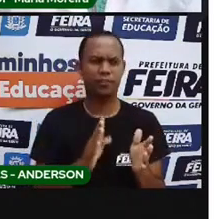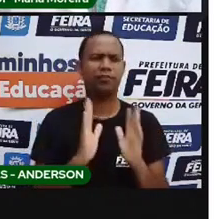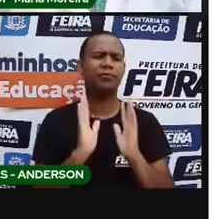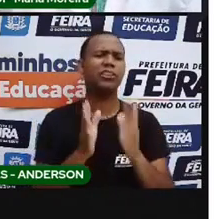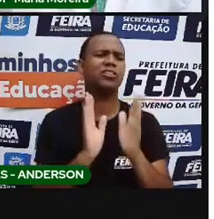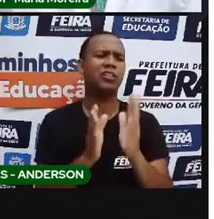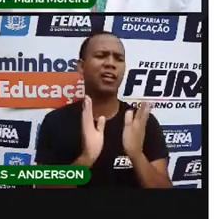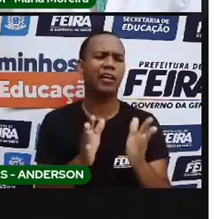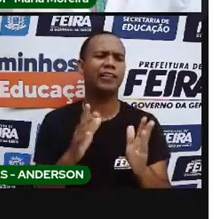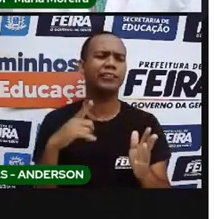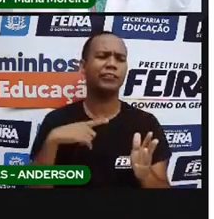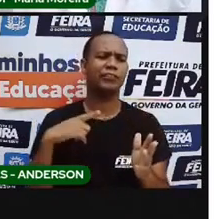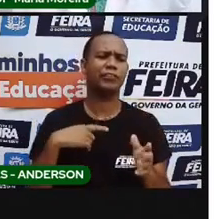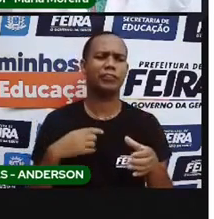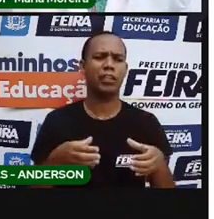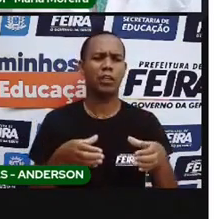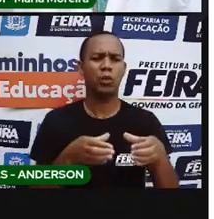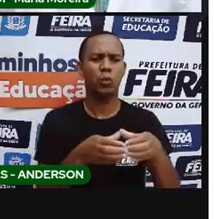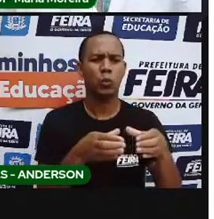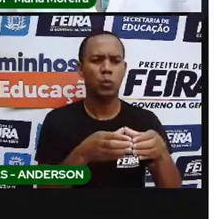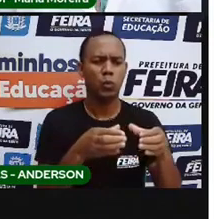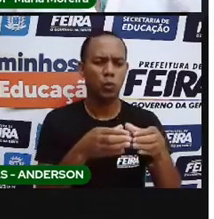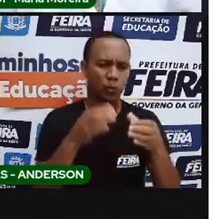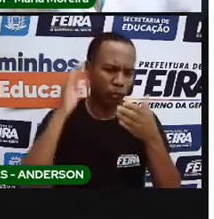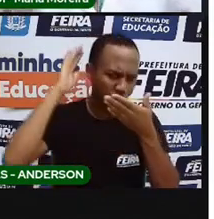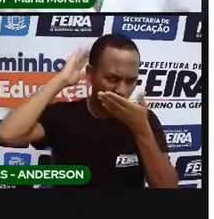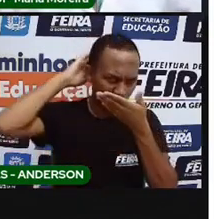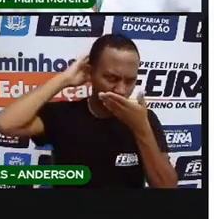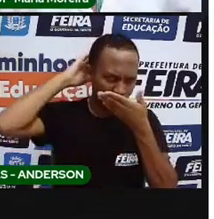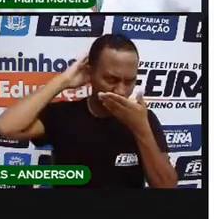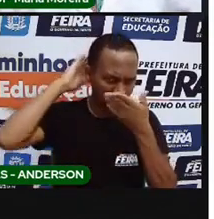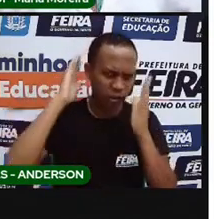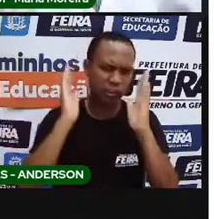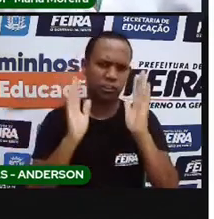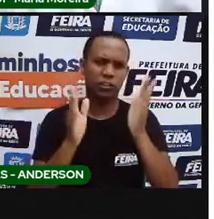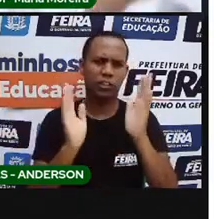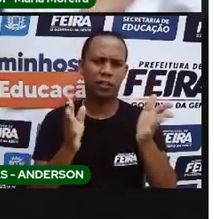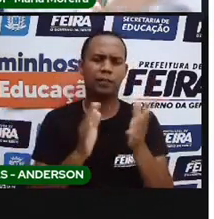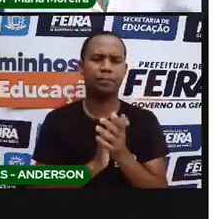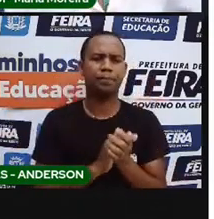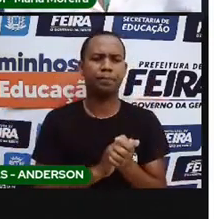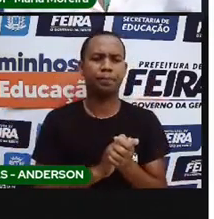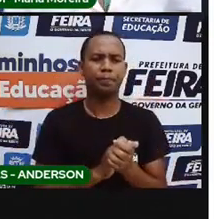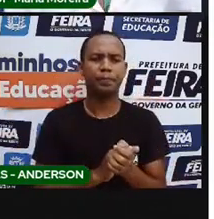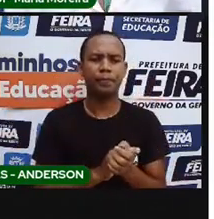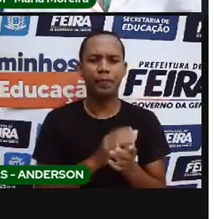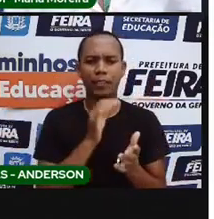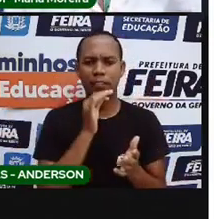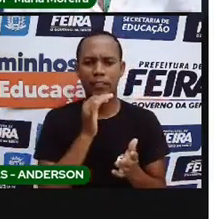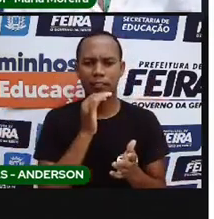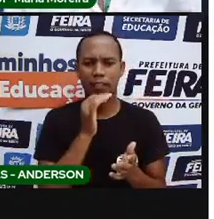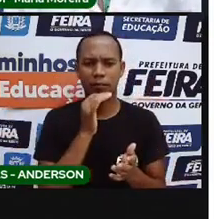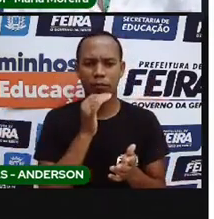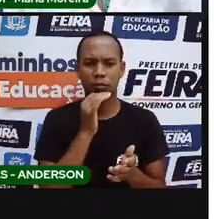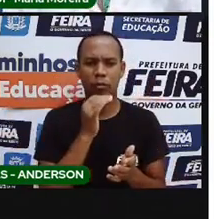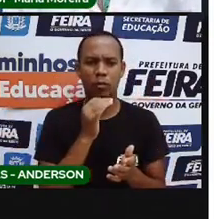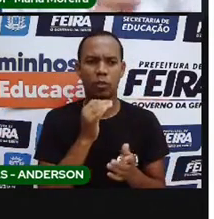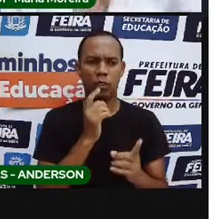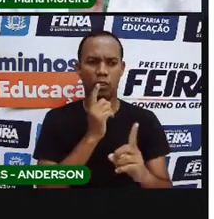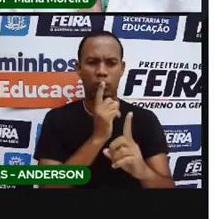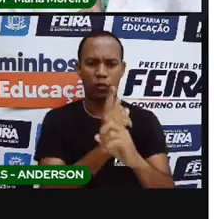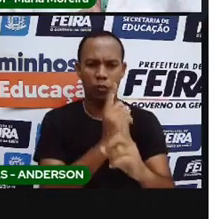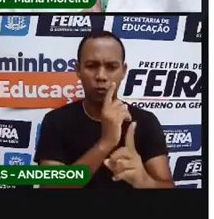Os indígenas. E, por contrário, os indígenas, então não foi uma descoberta, certo?